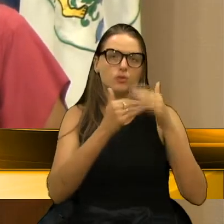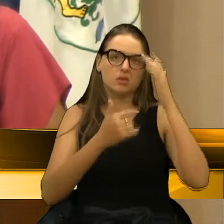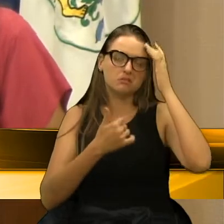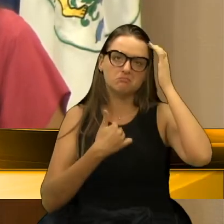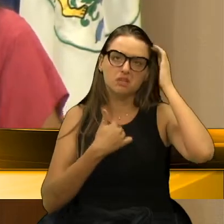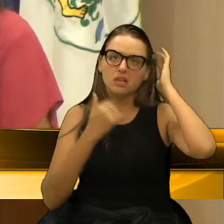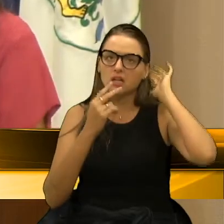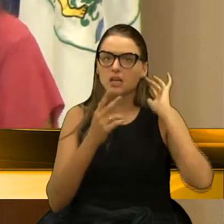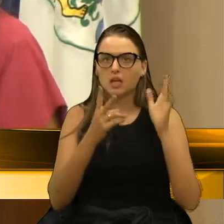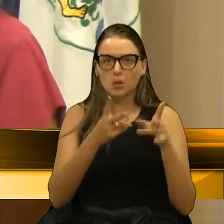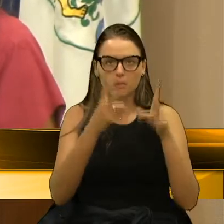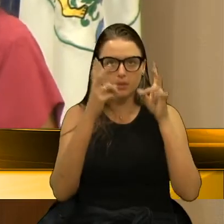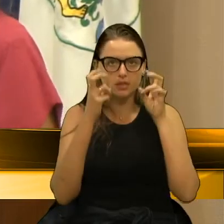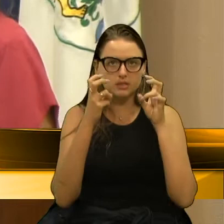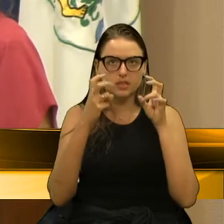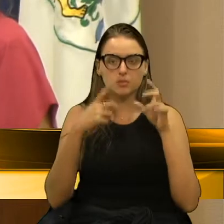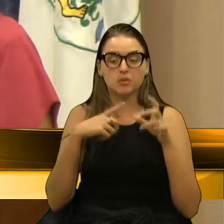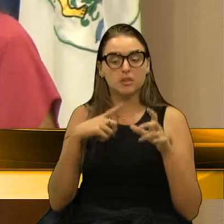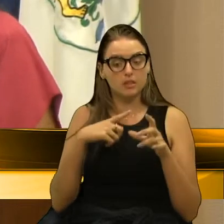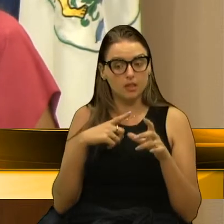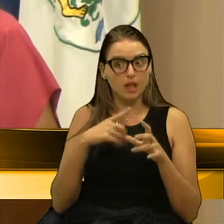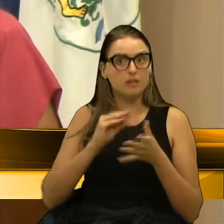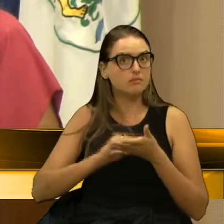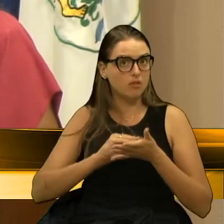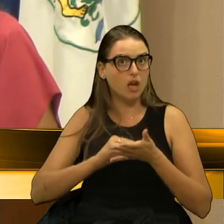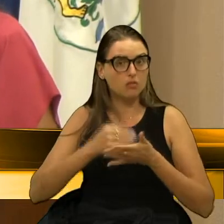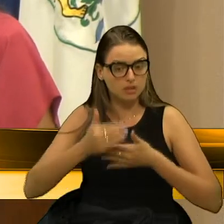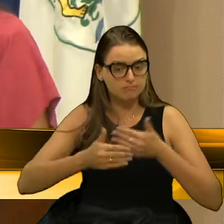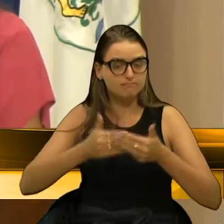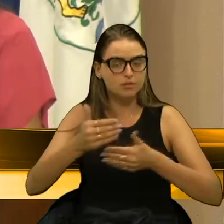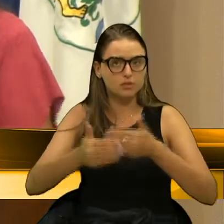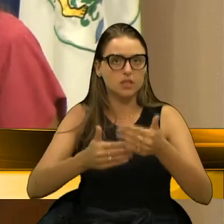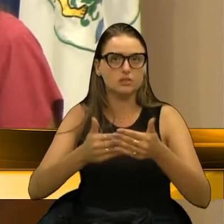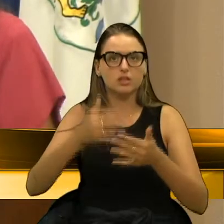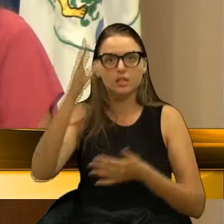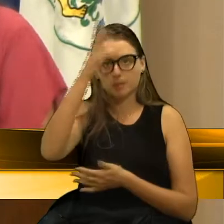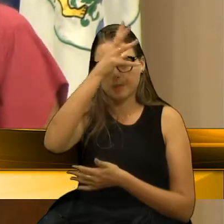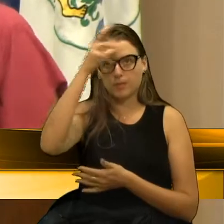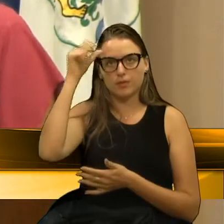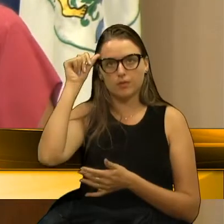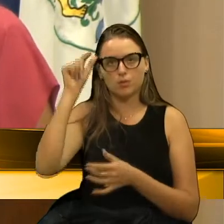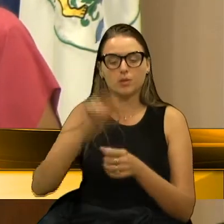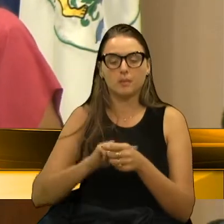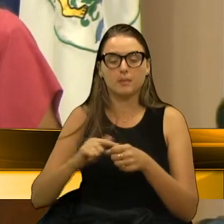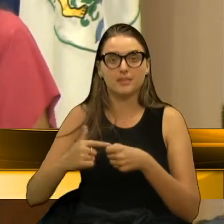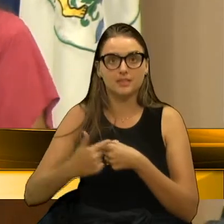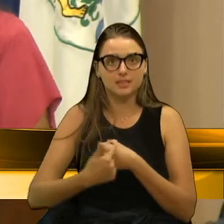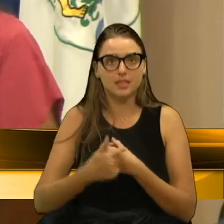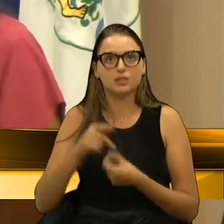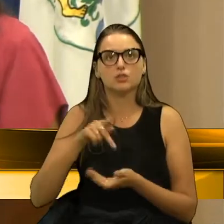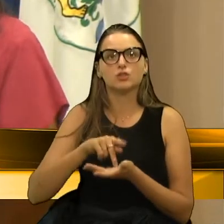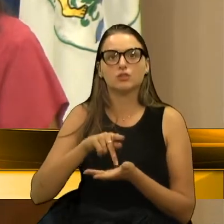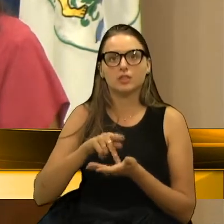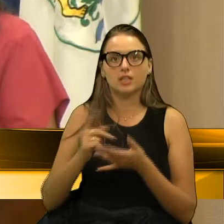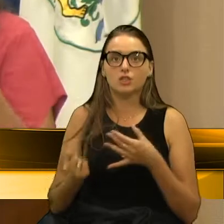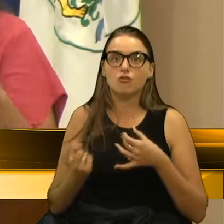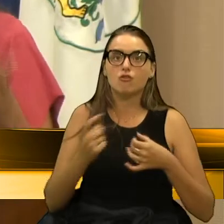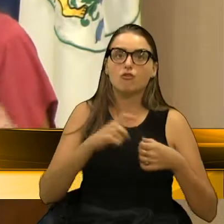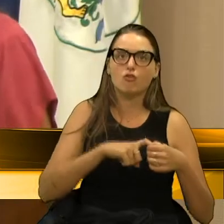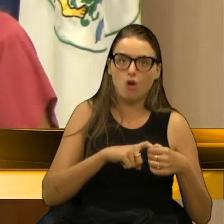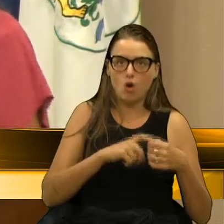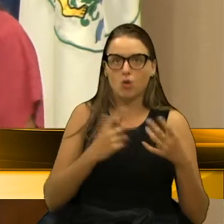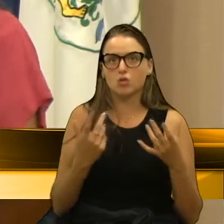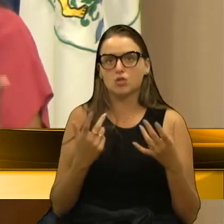vejo que tem passos a serem dados para que a prefeitura, para que a cidade realmente volte a uma dita